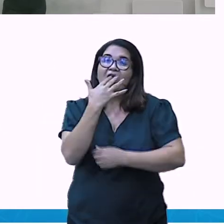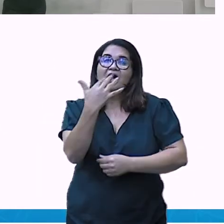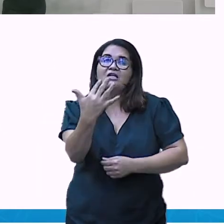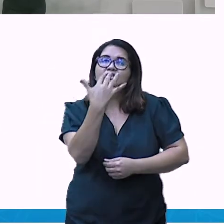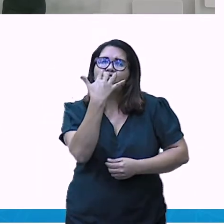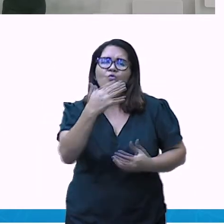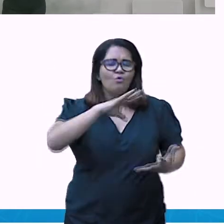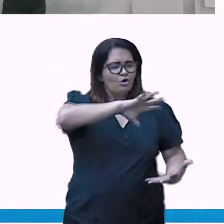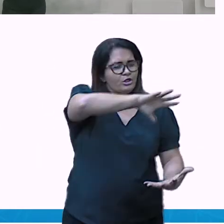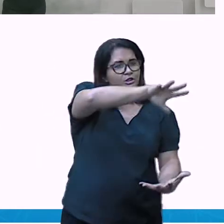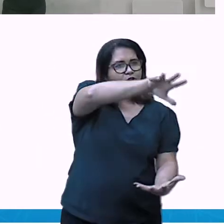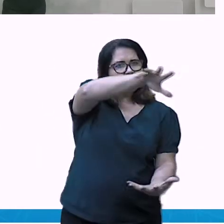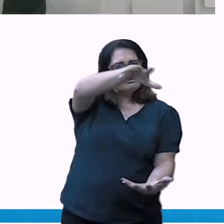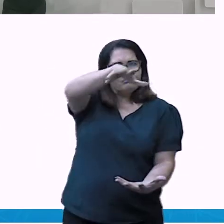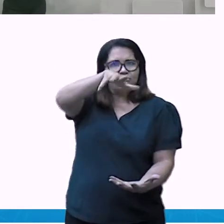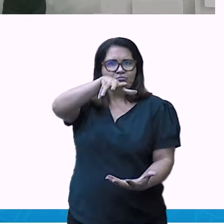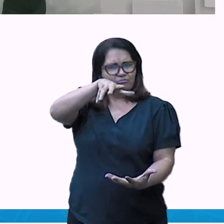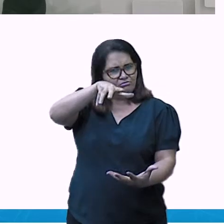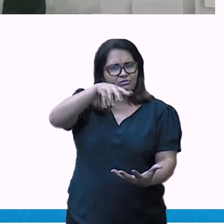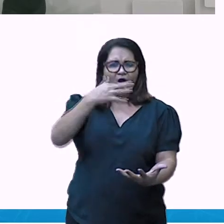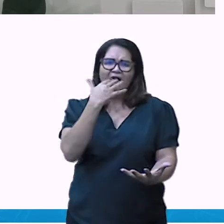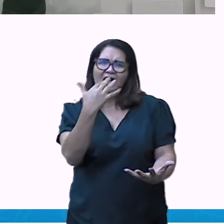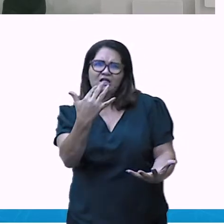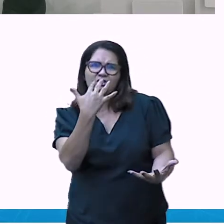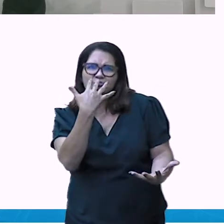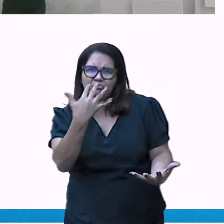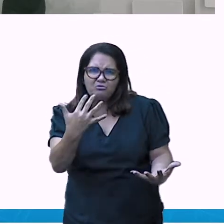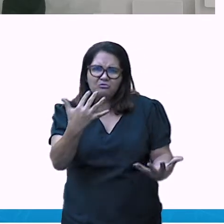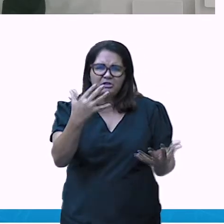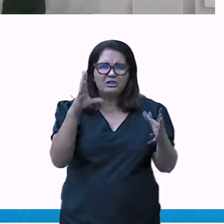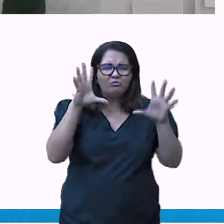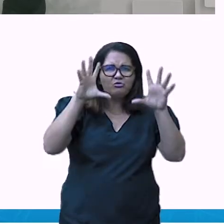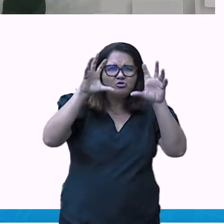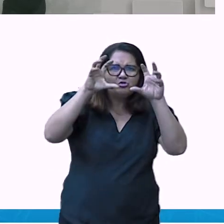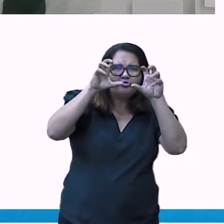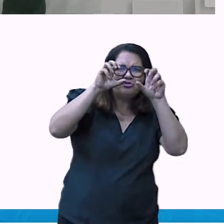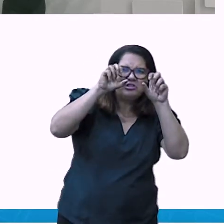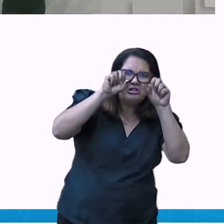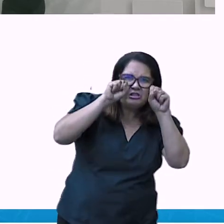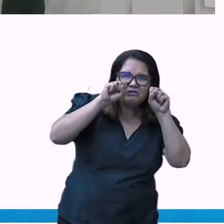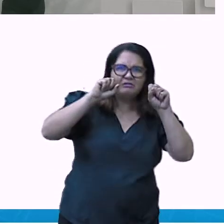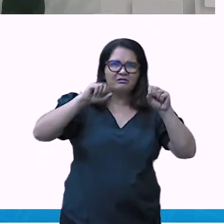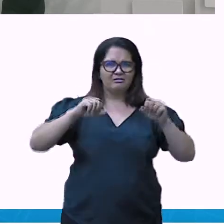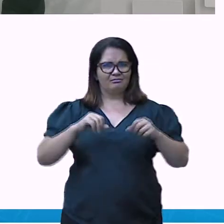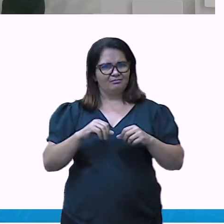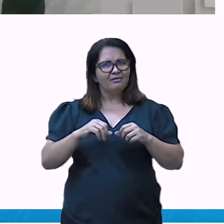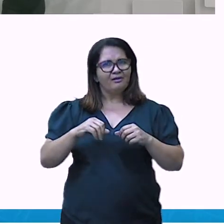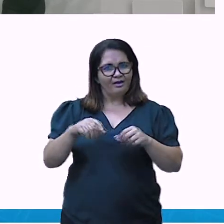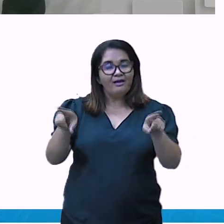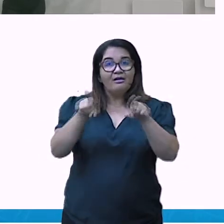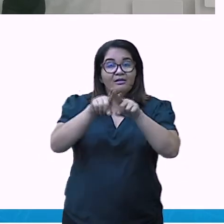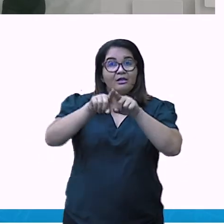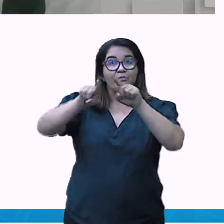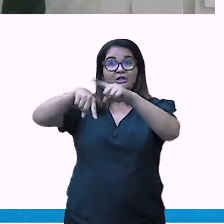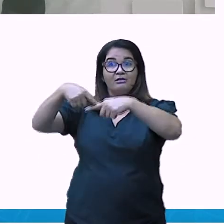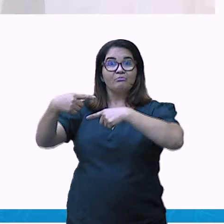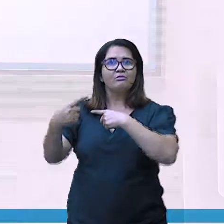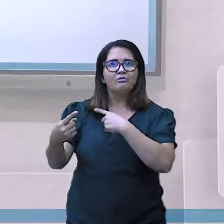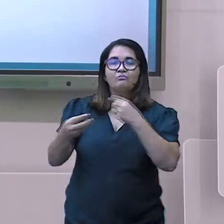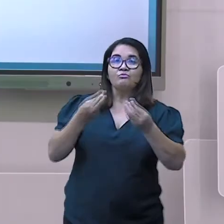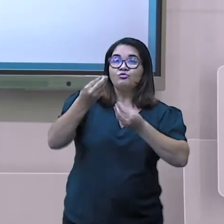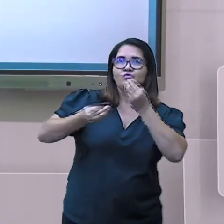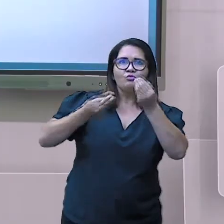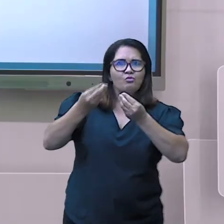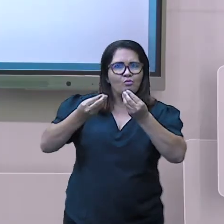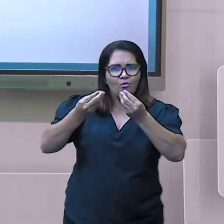Passando a informações que, nos dias atuais, o planeta já está sofrendo mudanças naturais, com a